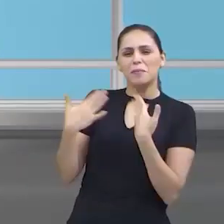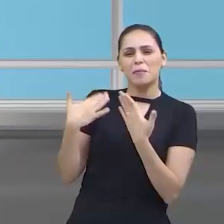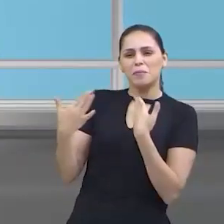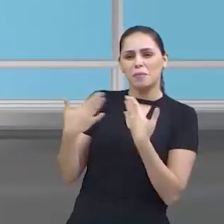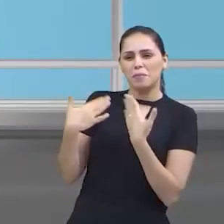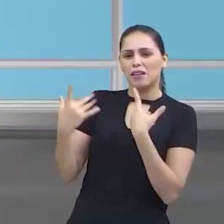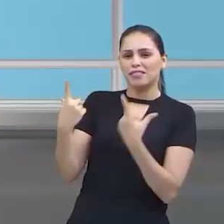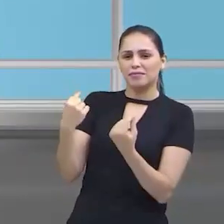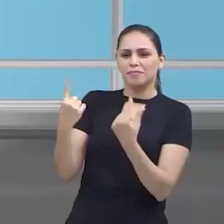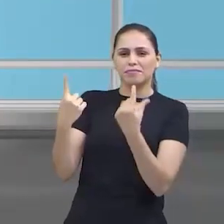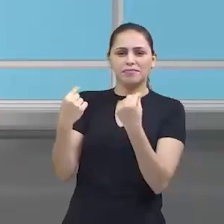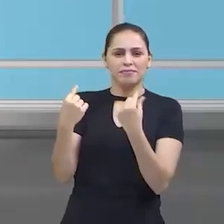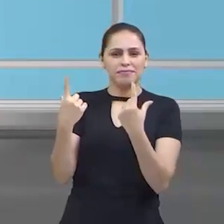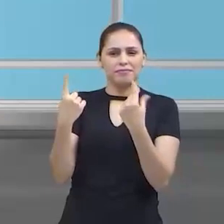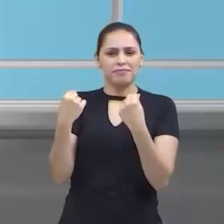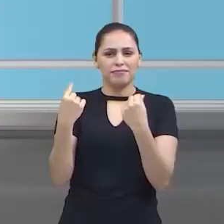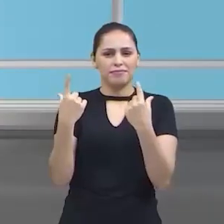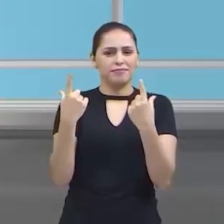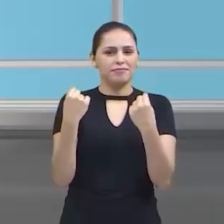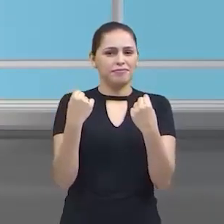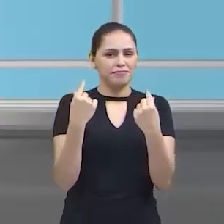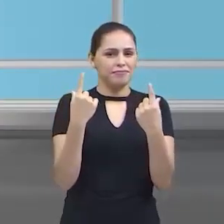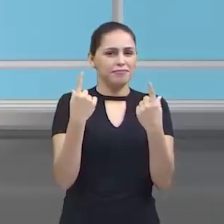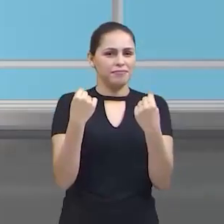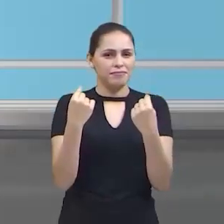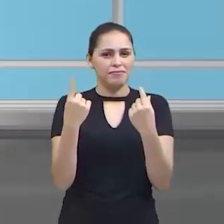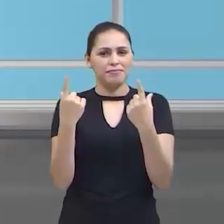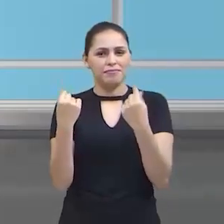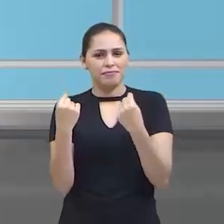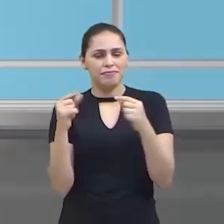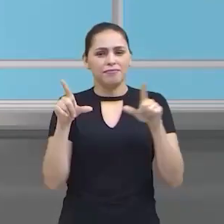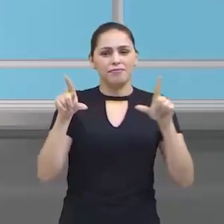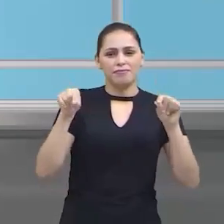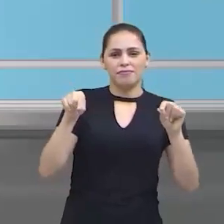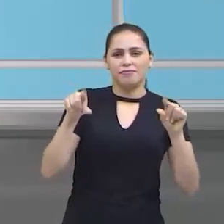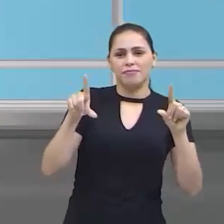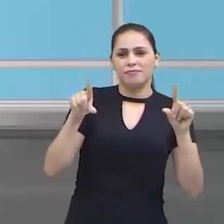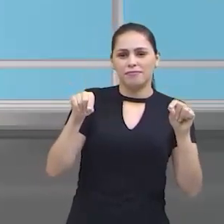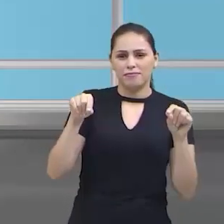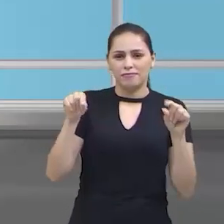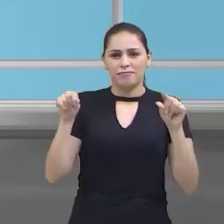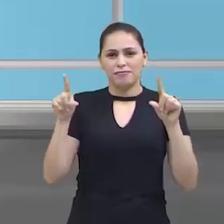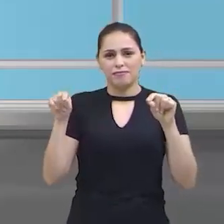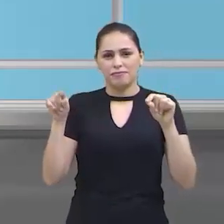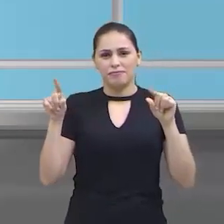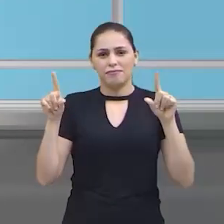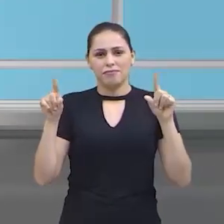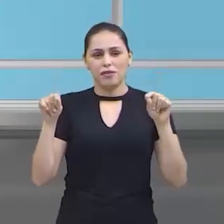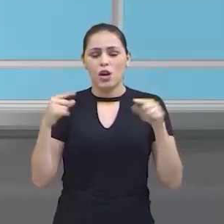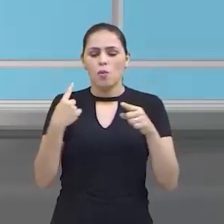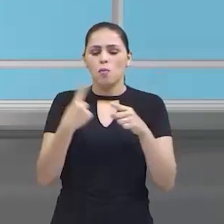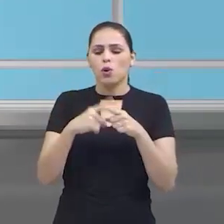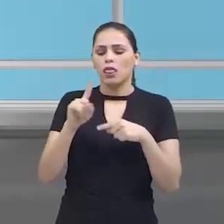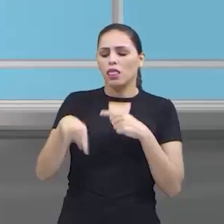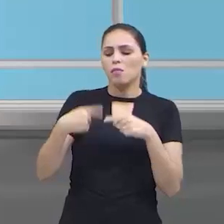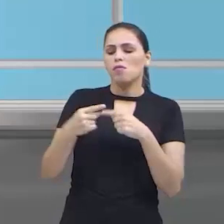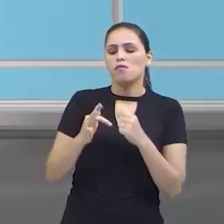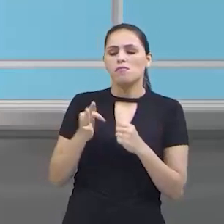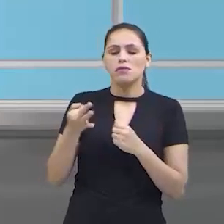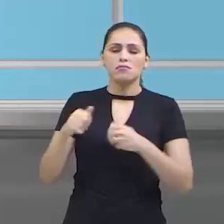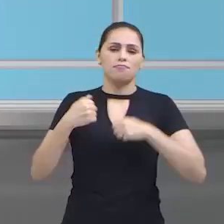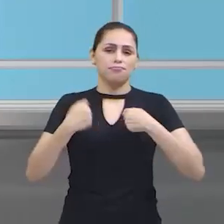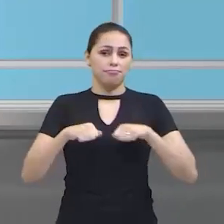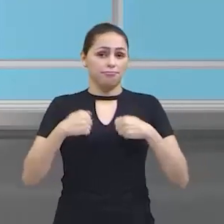De novo. Ritmo da música, ó. Muito bem. Tem que saber fazer isso daqui que a gente vai... O nosso aviãozinho, a gente vai